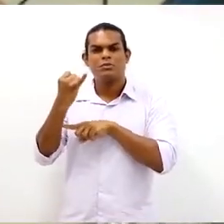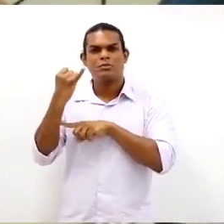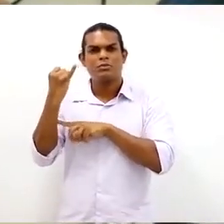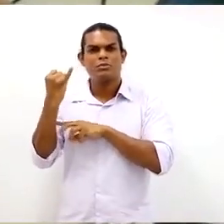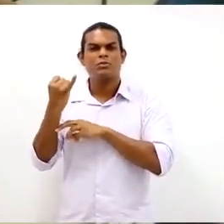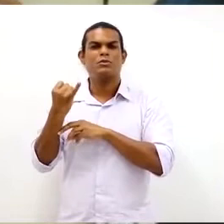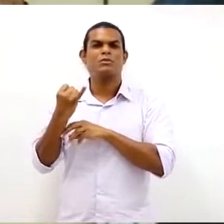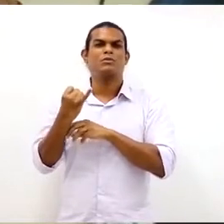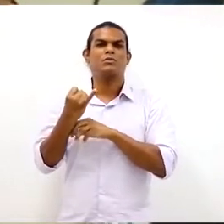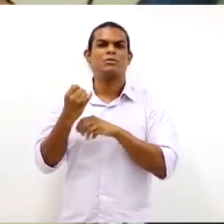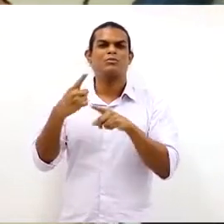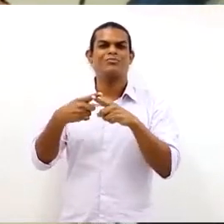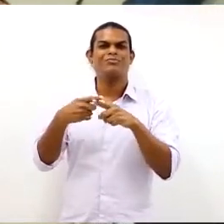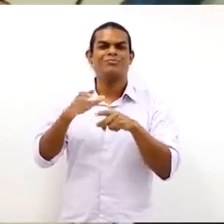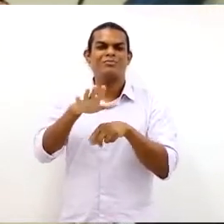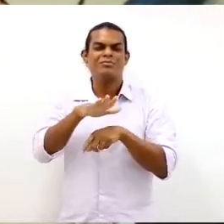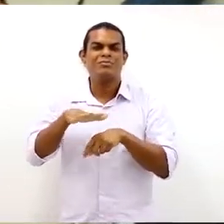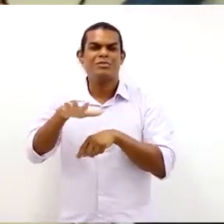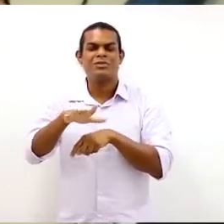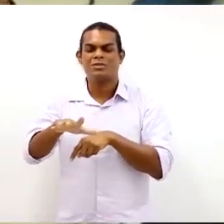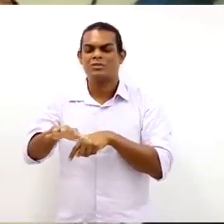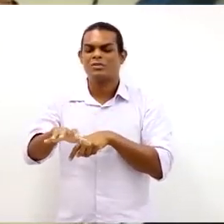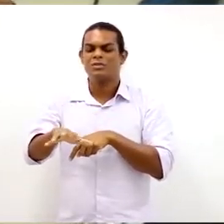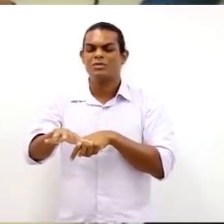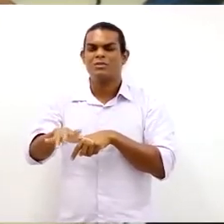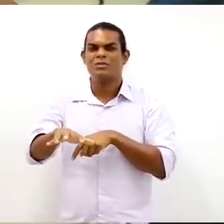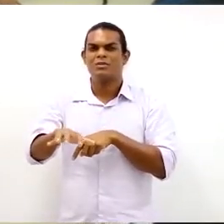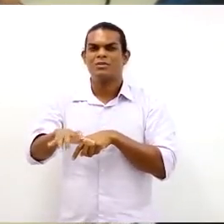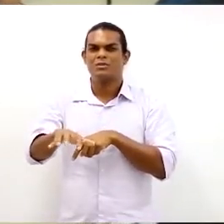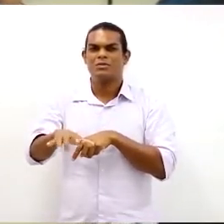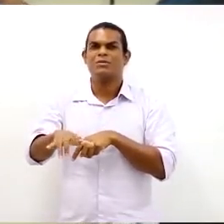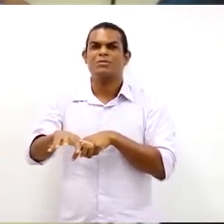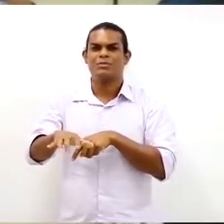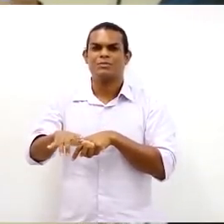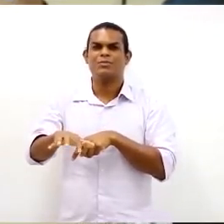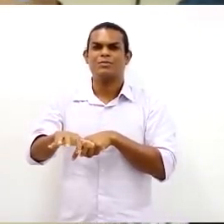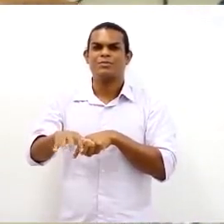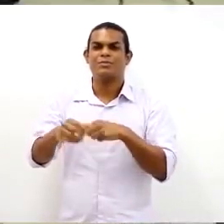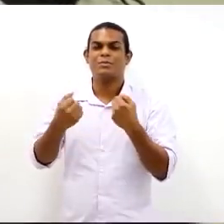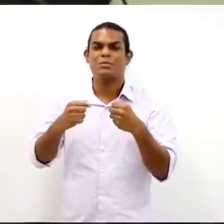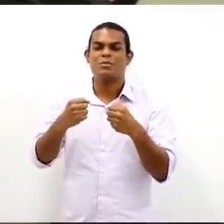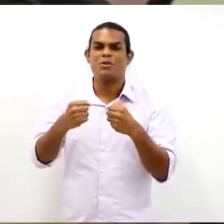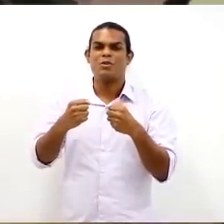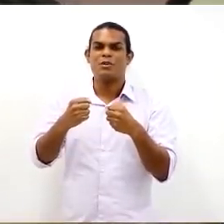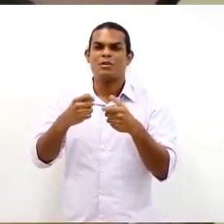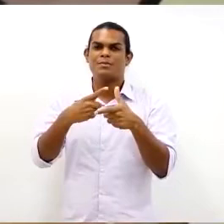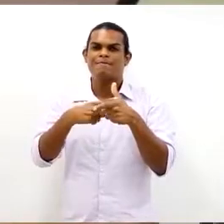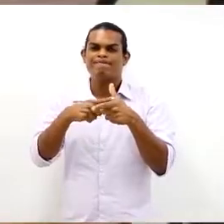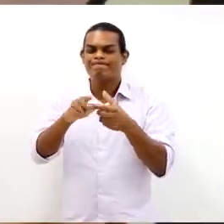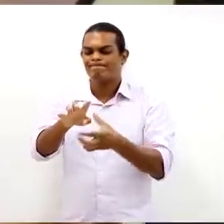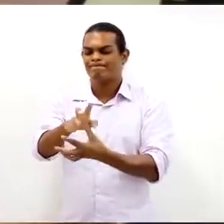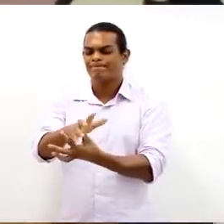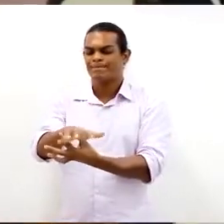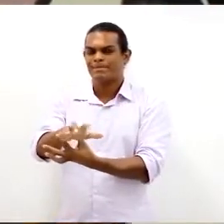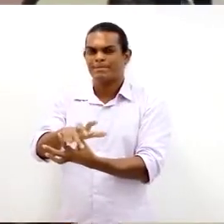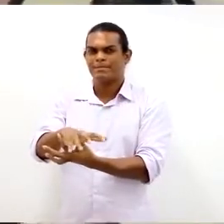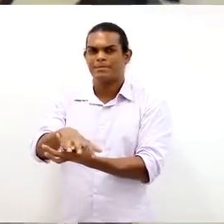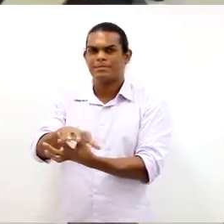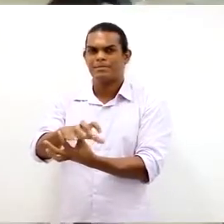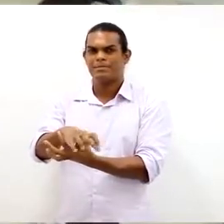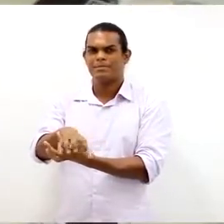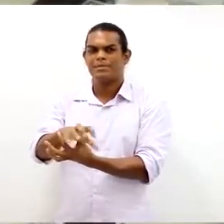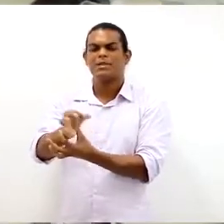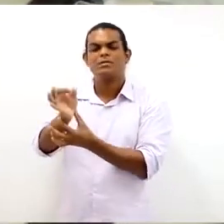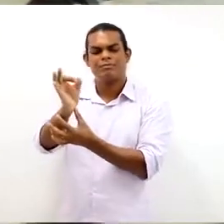que ela tem sempre a movimentação dos dedos, e vai dar o resultado no empunho. E essa postura, e veja a postura que ela está, da coluna mantendo